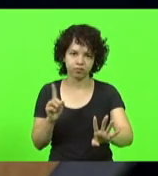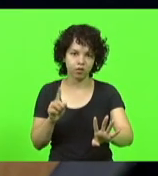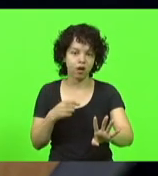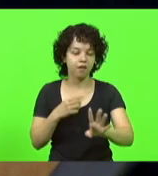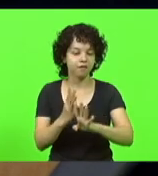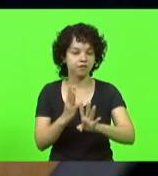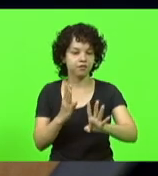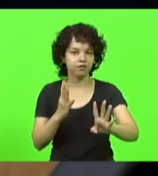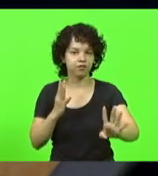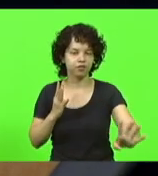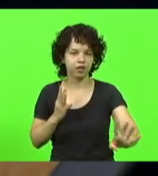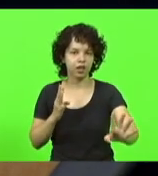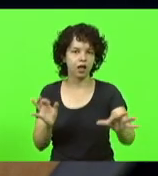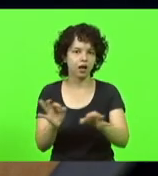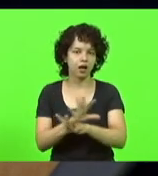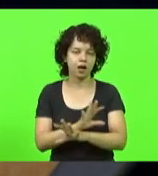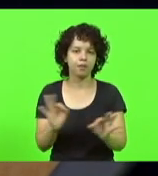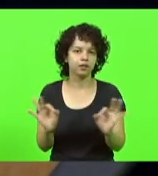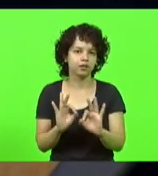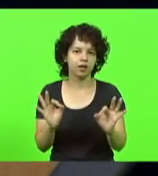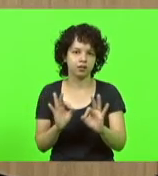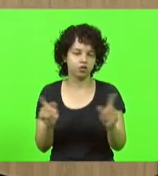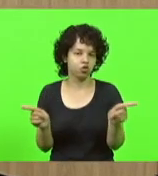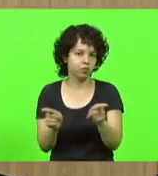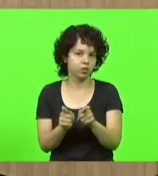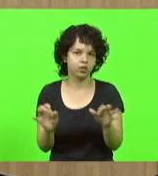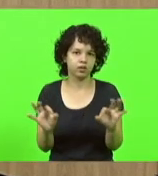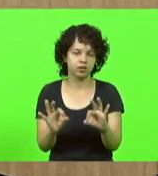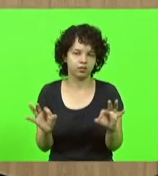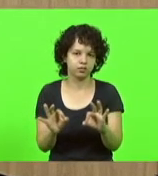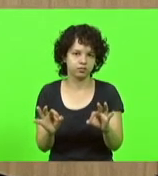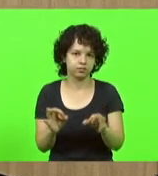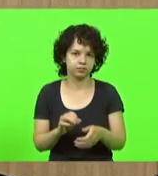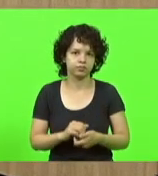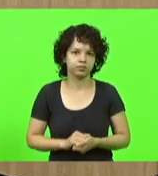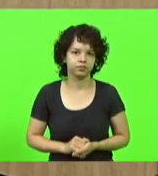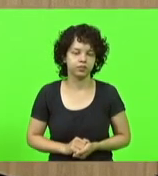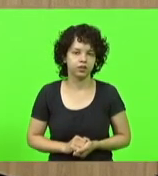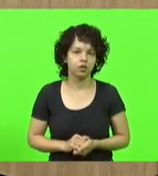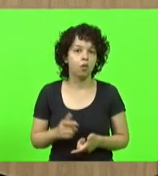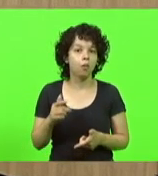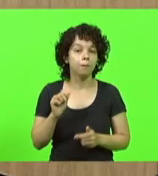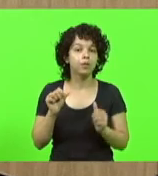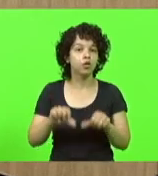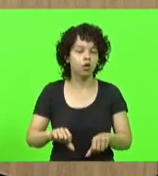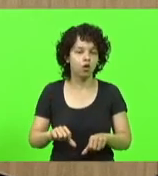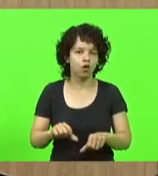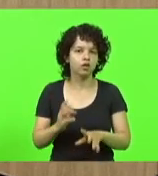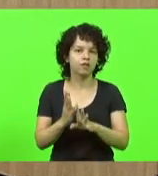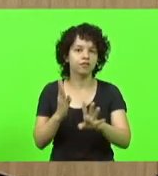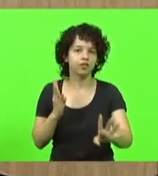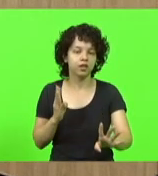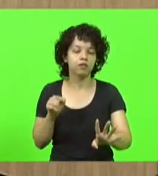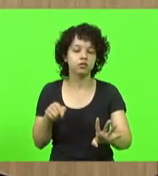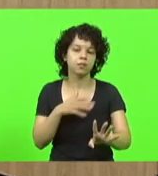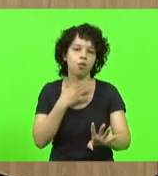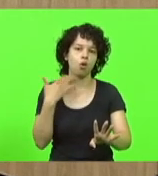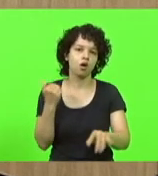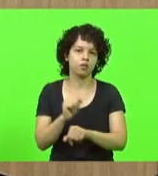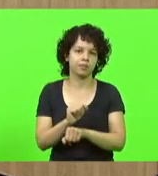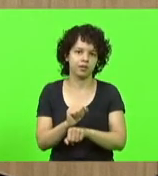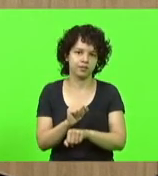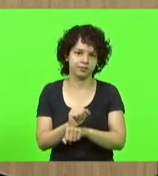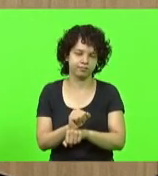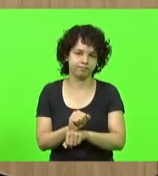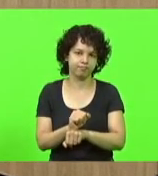Deputada Ada, aliou-se. O pior da fila não é estar na fila, o pior da fila é morrer na fila. Porque eles têm visto muitas pessoas